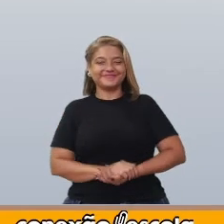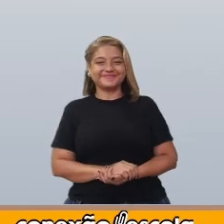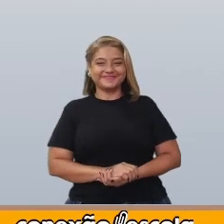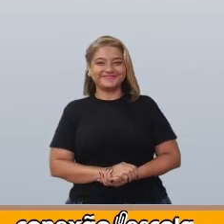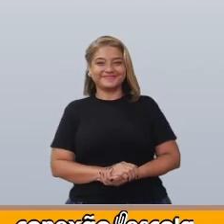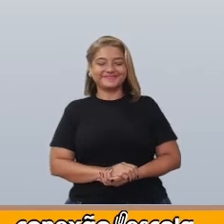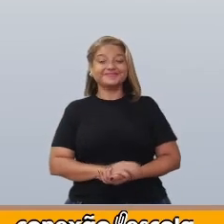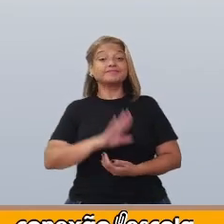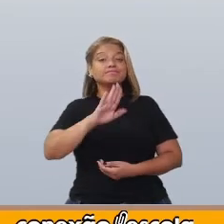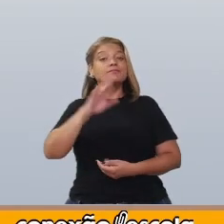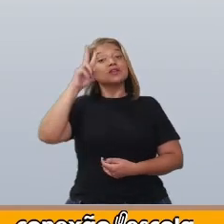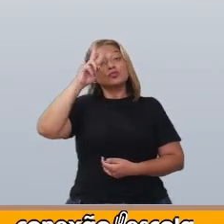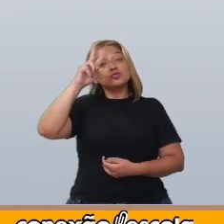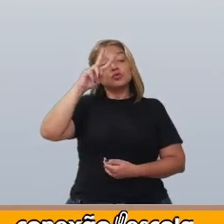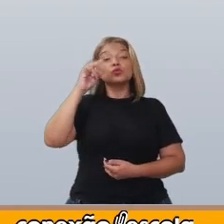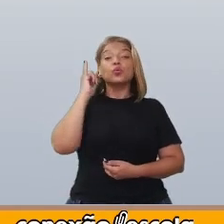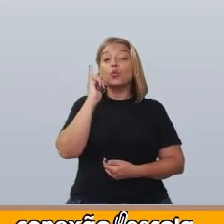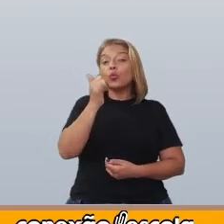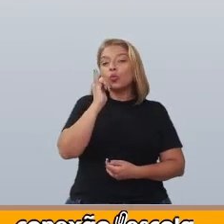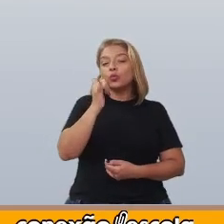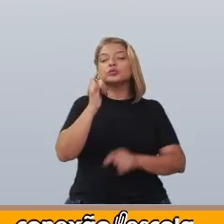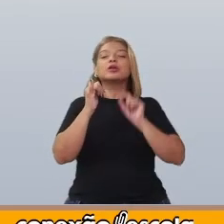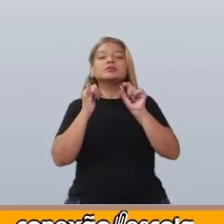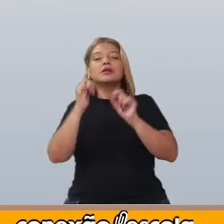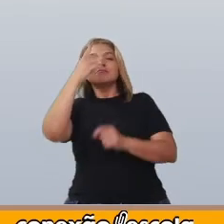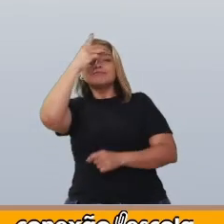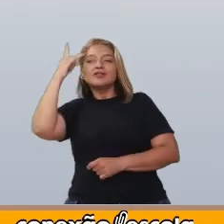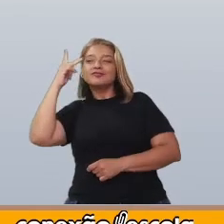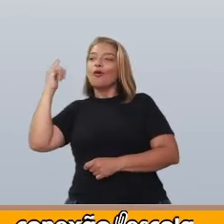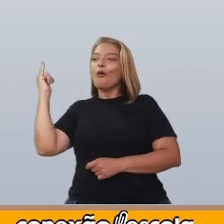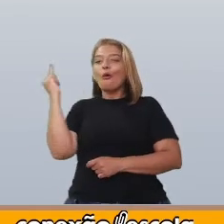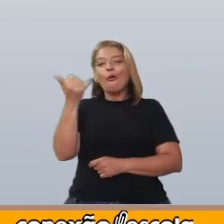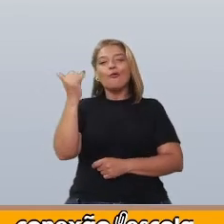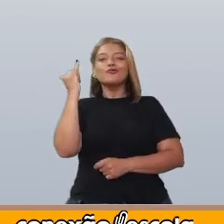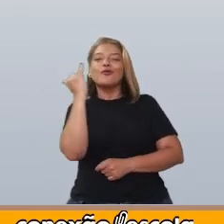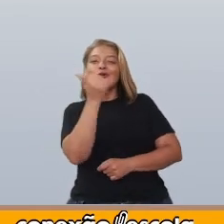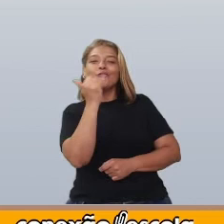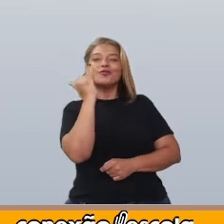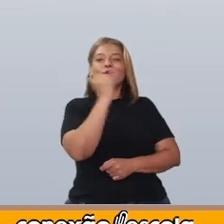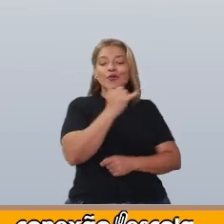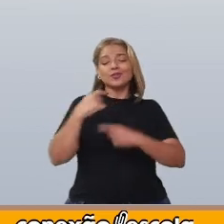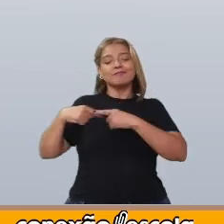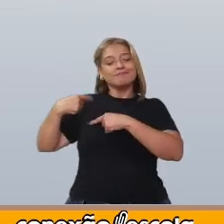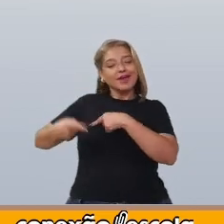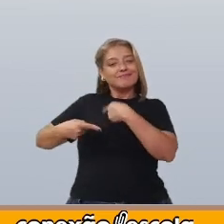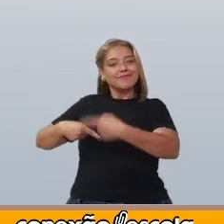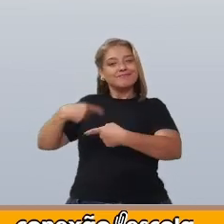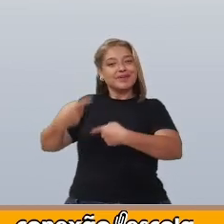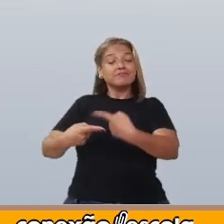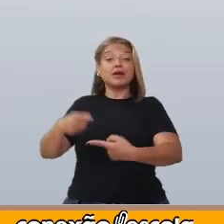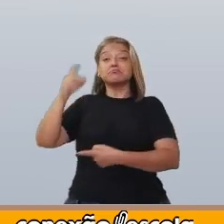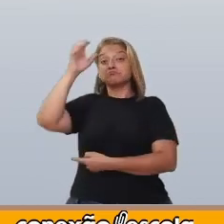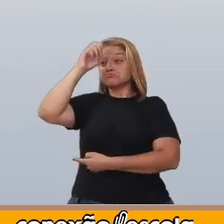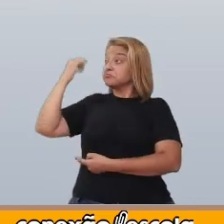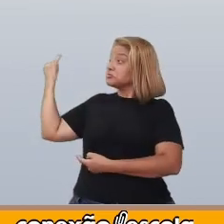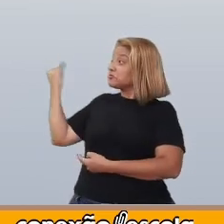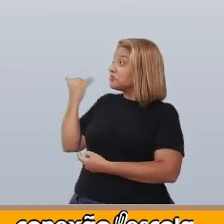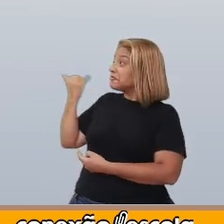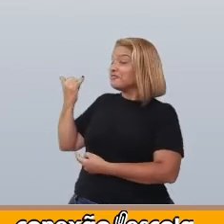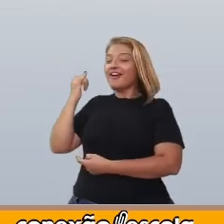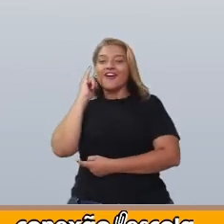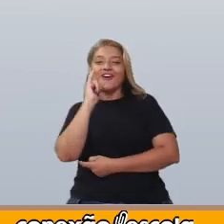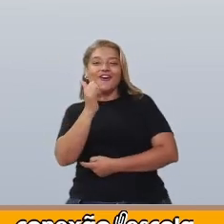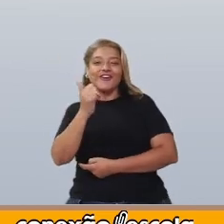São histórias contadas de boca a boca, onde normalmente os pais aprenderam com seus pais